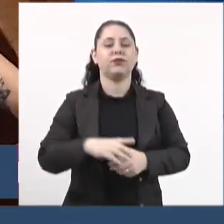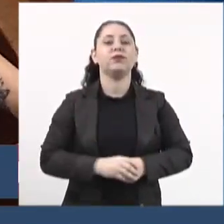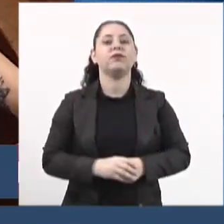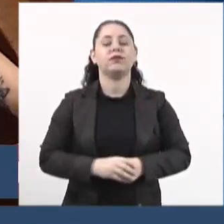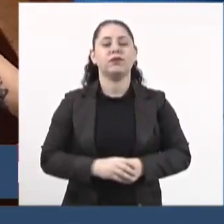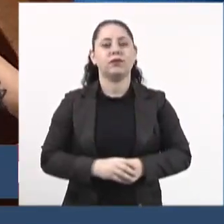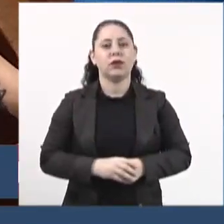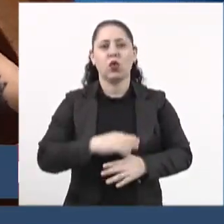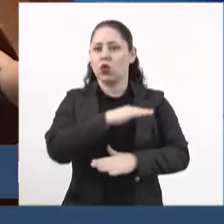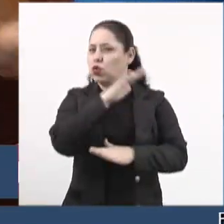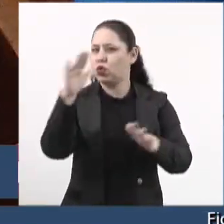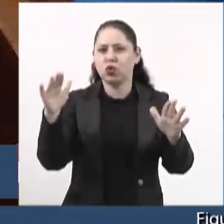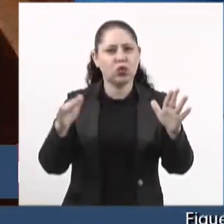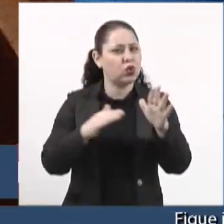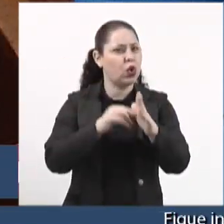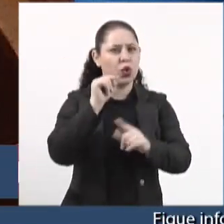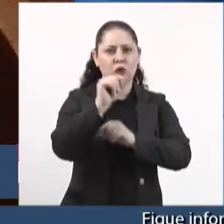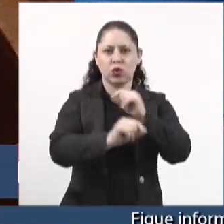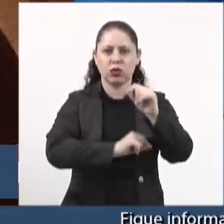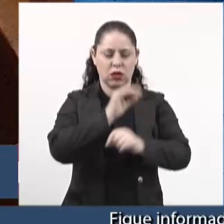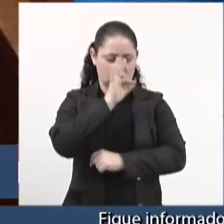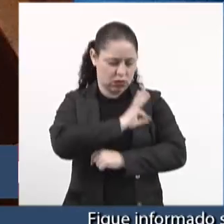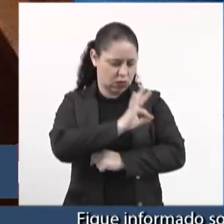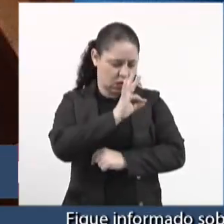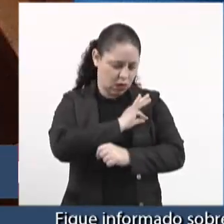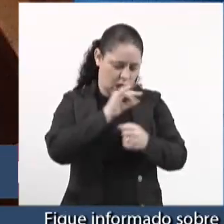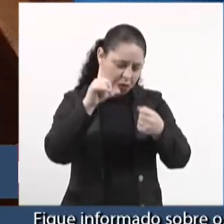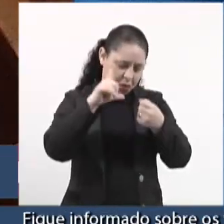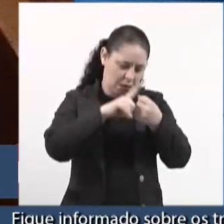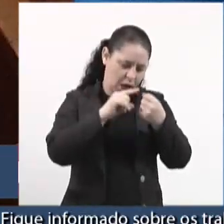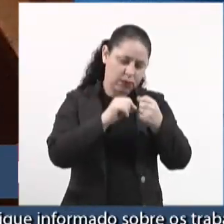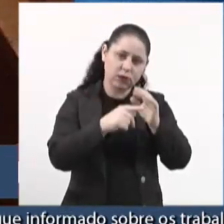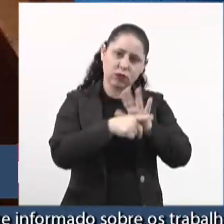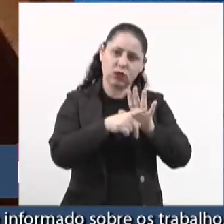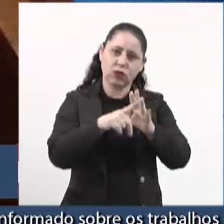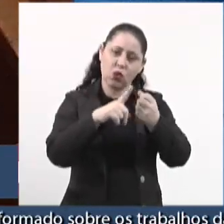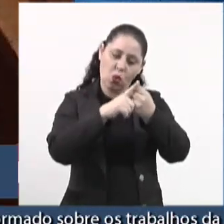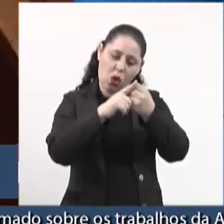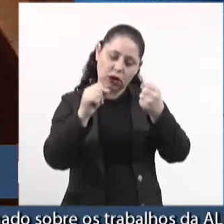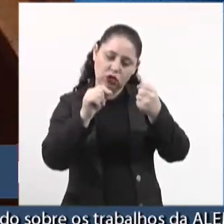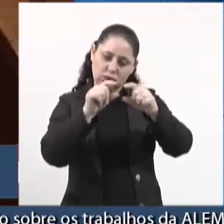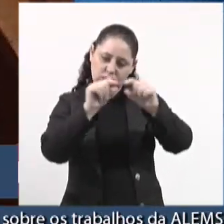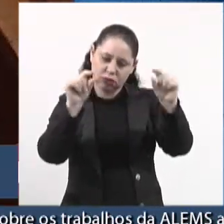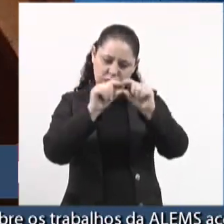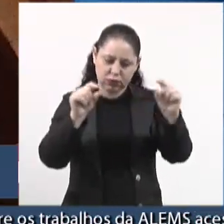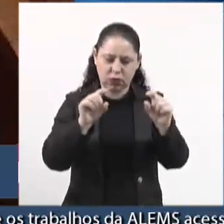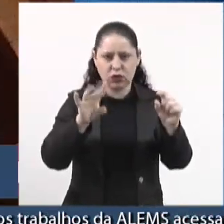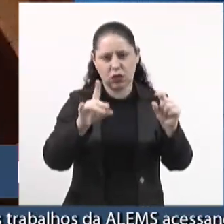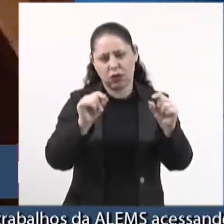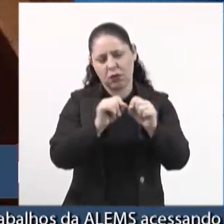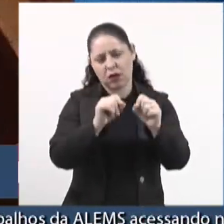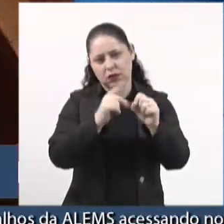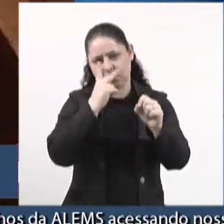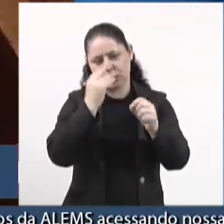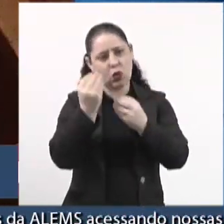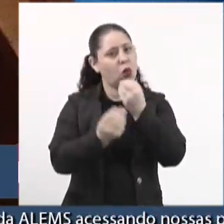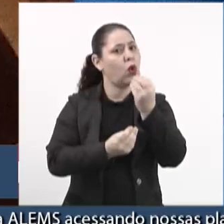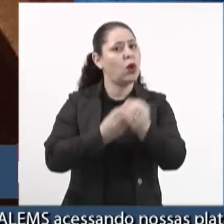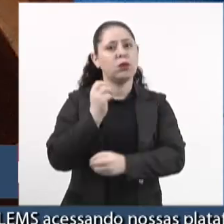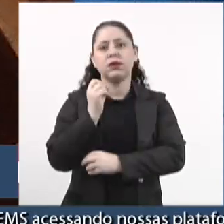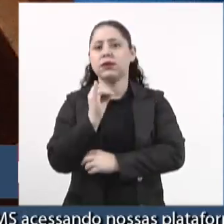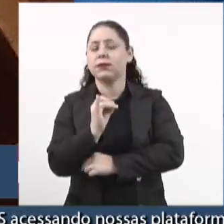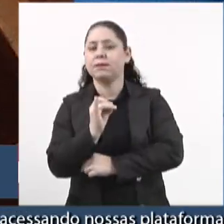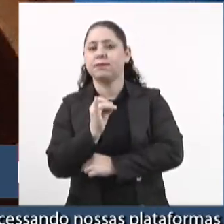Aí, tudo que fica de restante no arquivo ou no artigo, fica como se